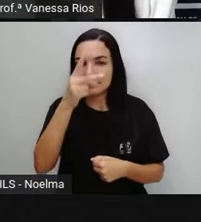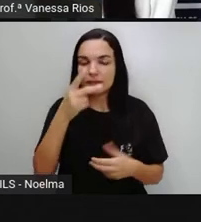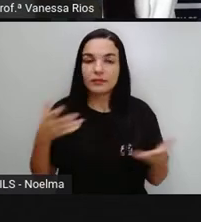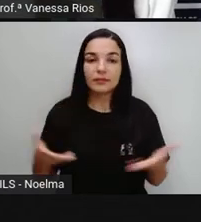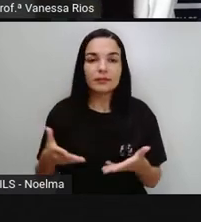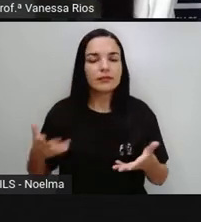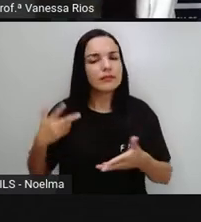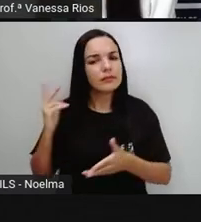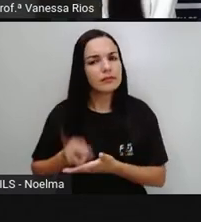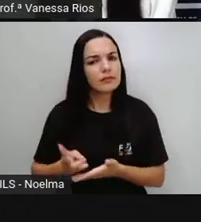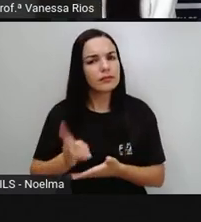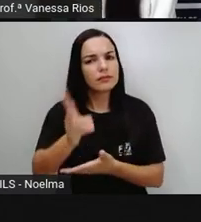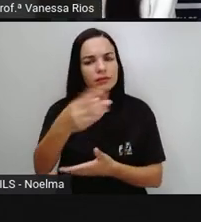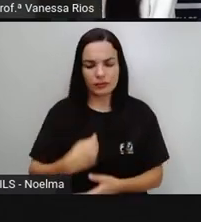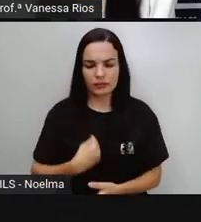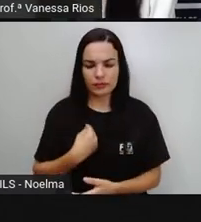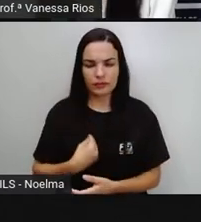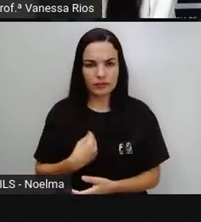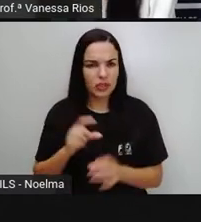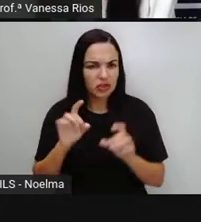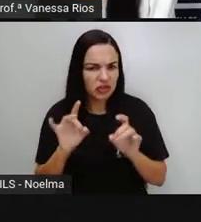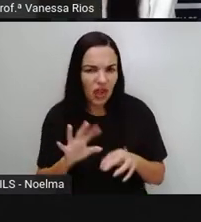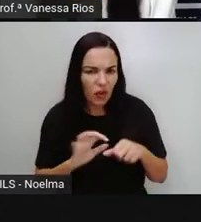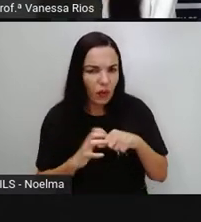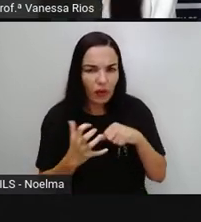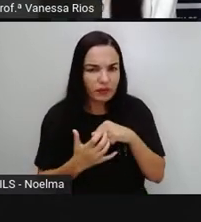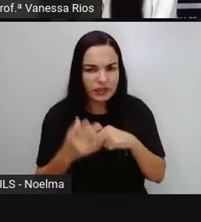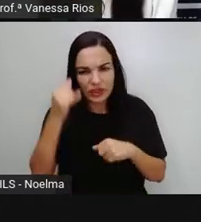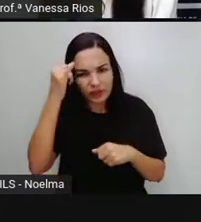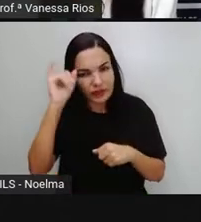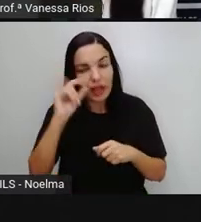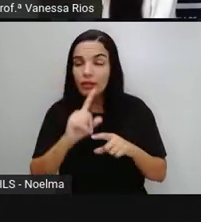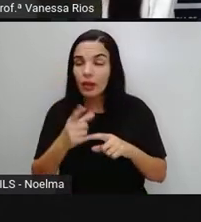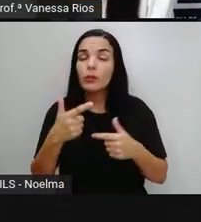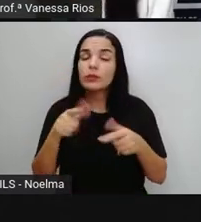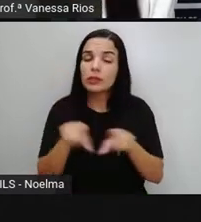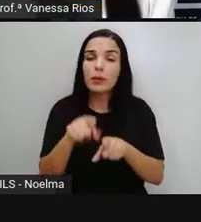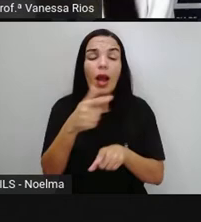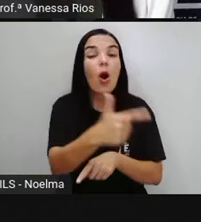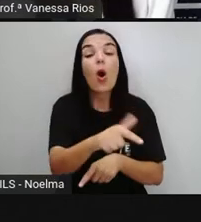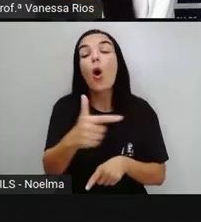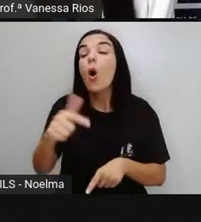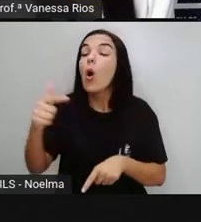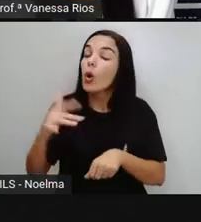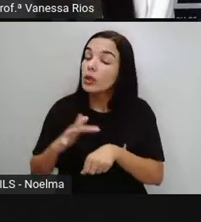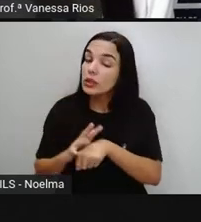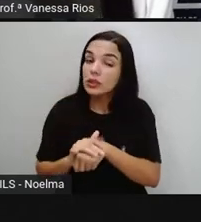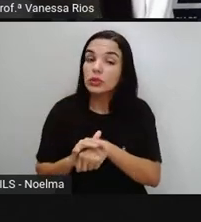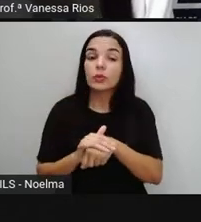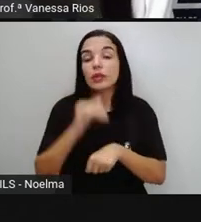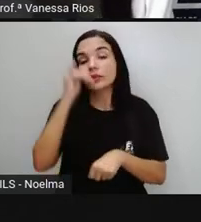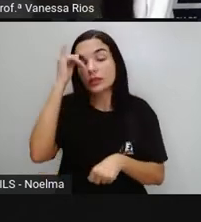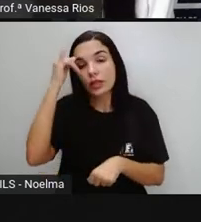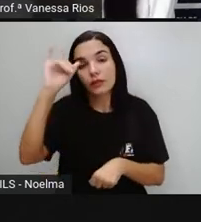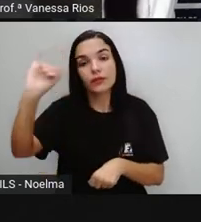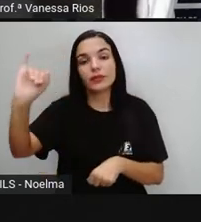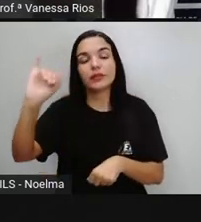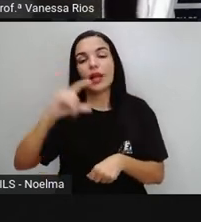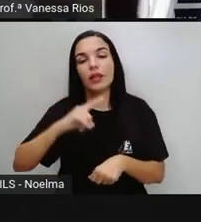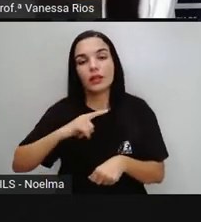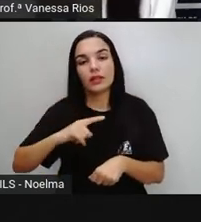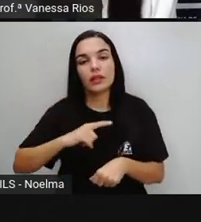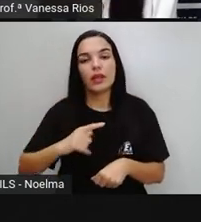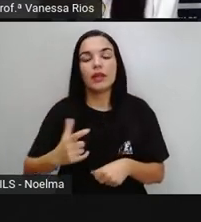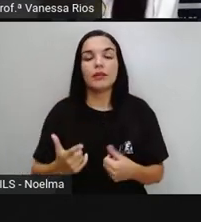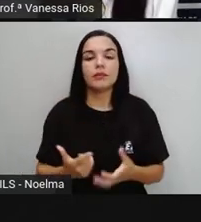entender Que não só Para o covid Mas para outras Doenças O processo De higienizar Os alimentos É